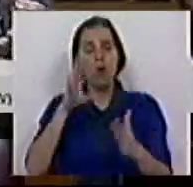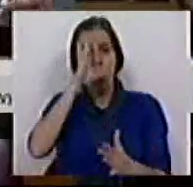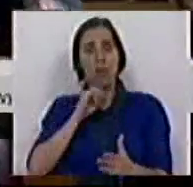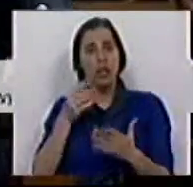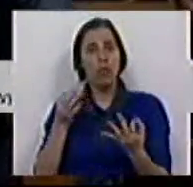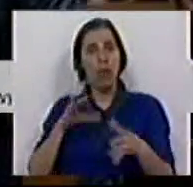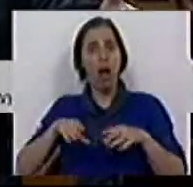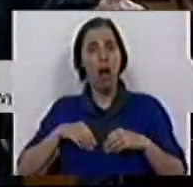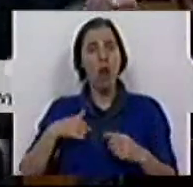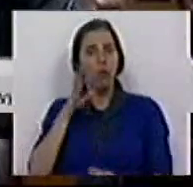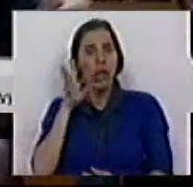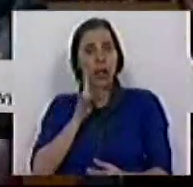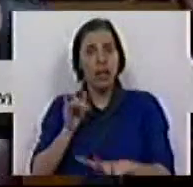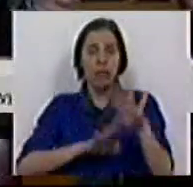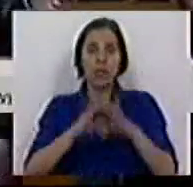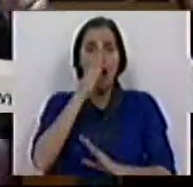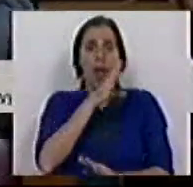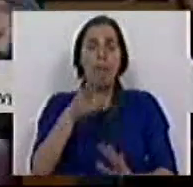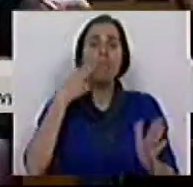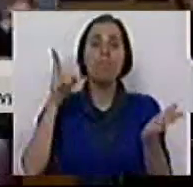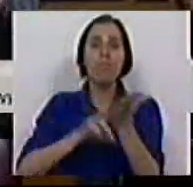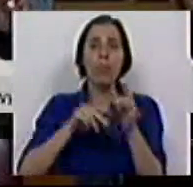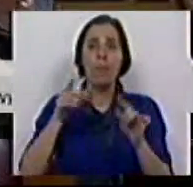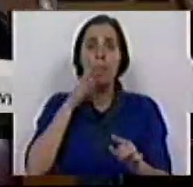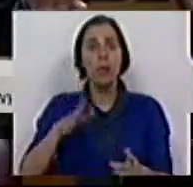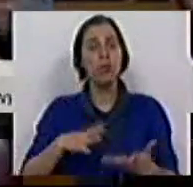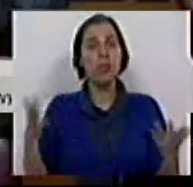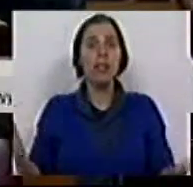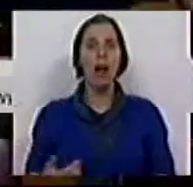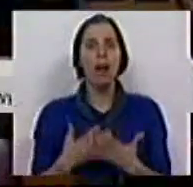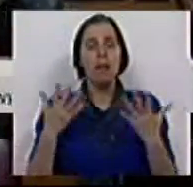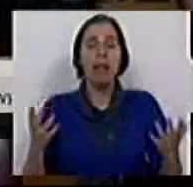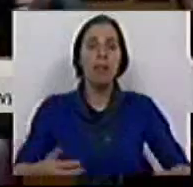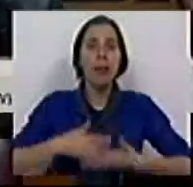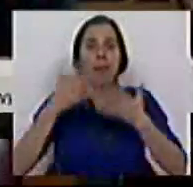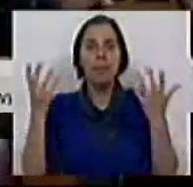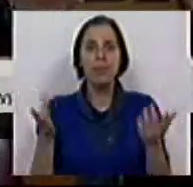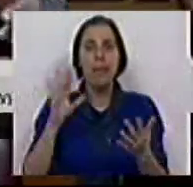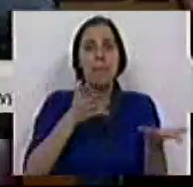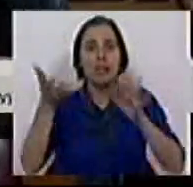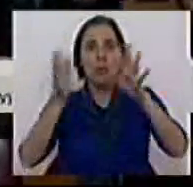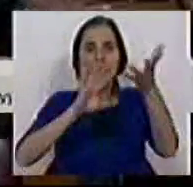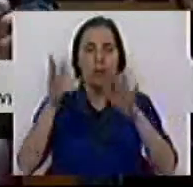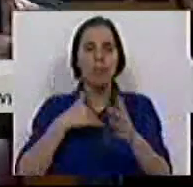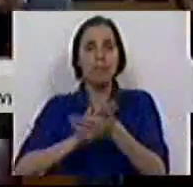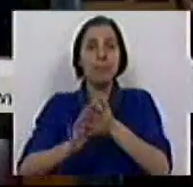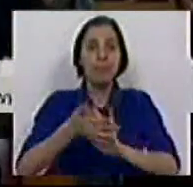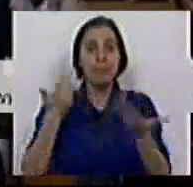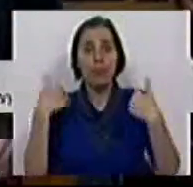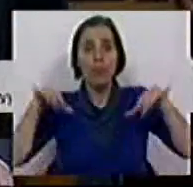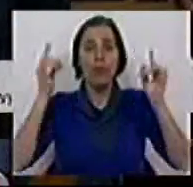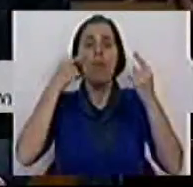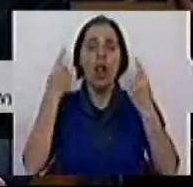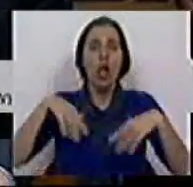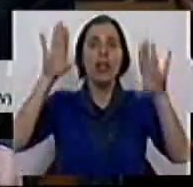Ministro, e nós tentamos concretizar. Na verdade, o que aqui nos disseram é que, enfim, mais coisa, menos coisa, lavamos as mãos